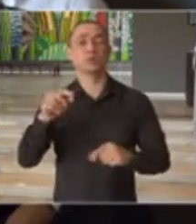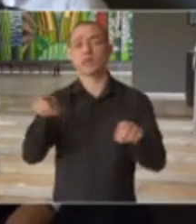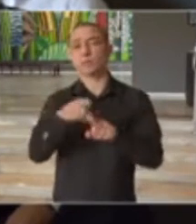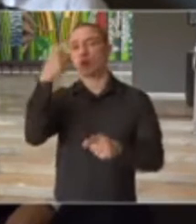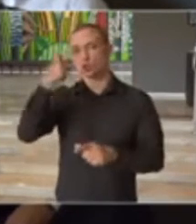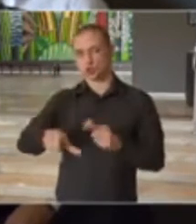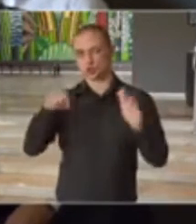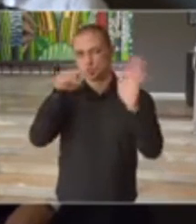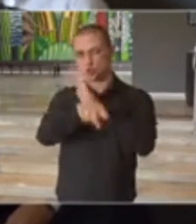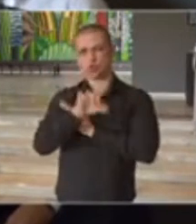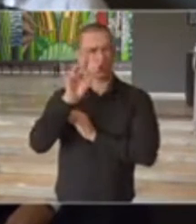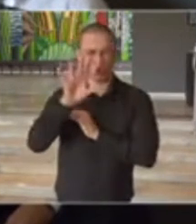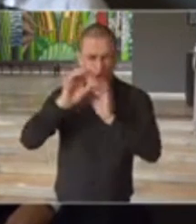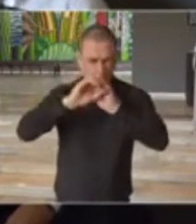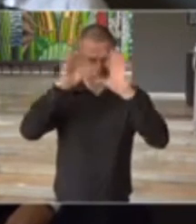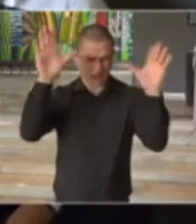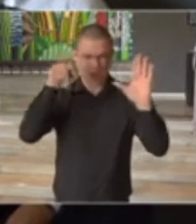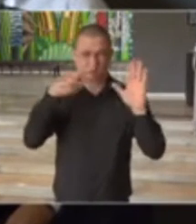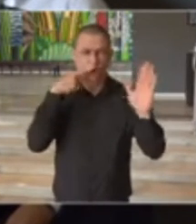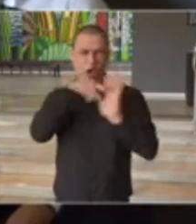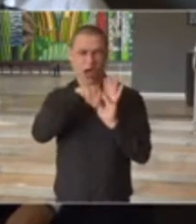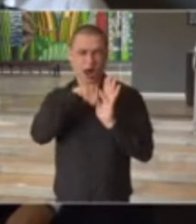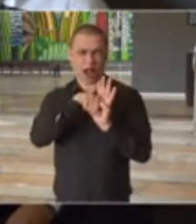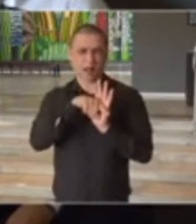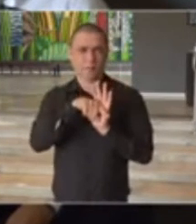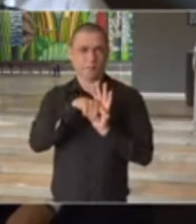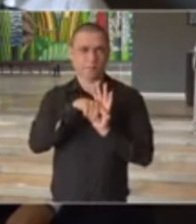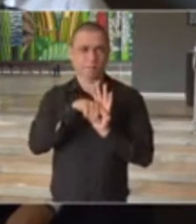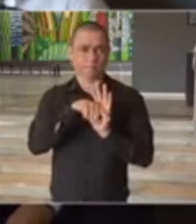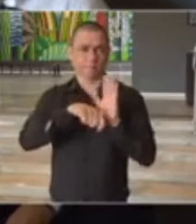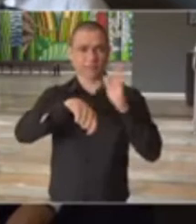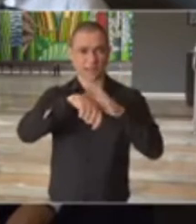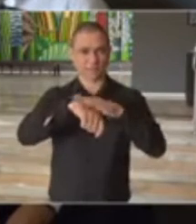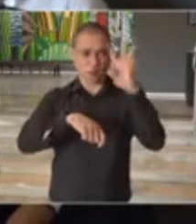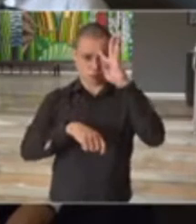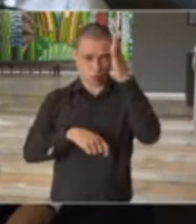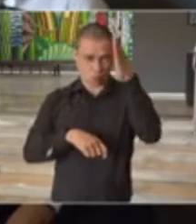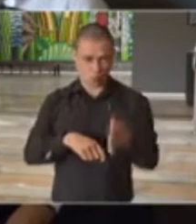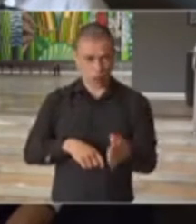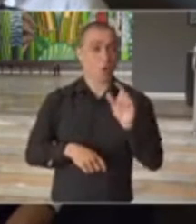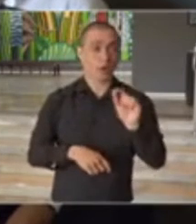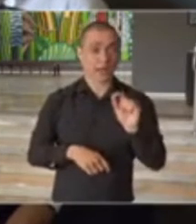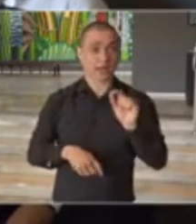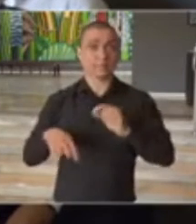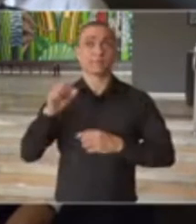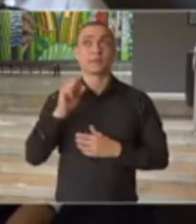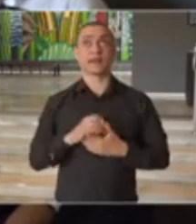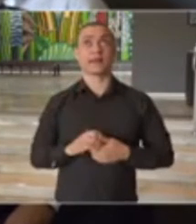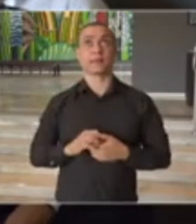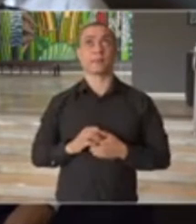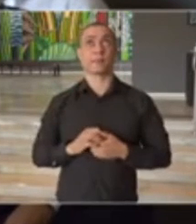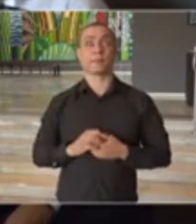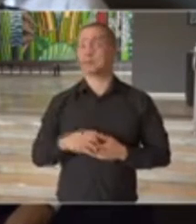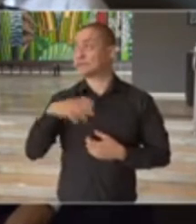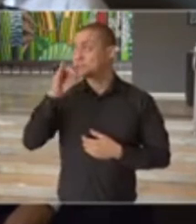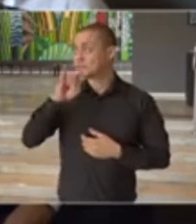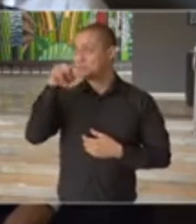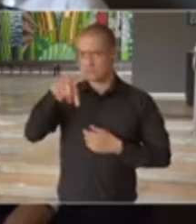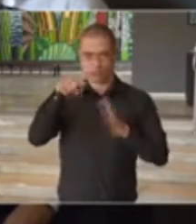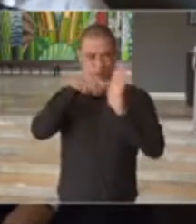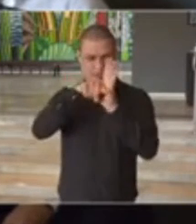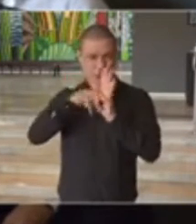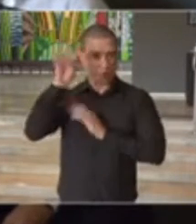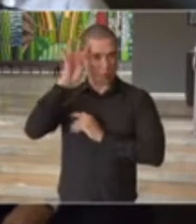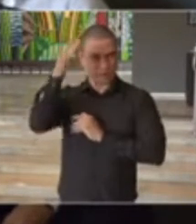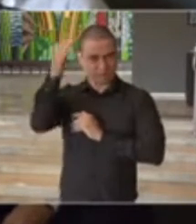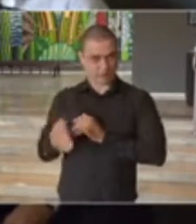uma segunda questão, só para ficar claro essa análise a ser feita toda quarta-feira, é se essa análise sendo